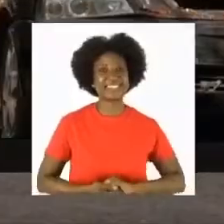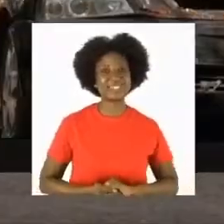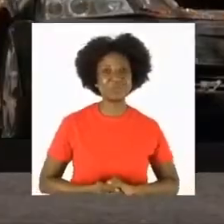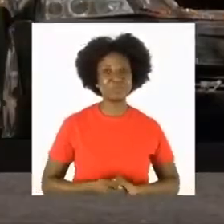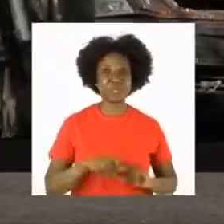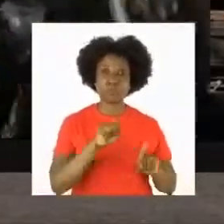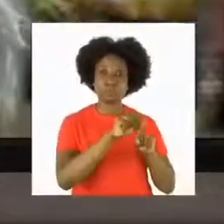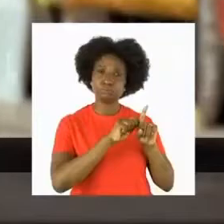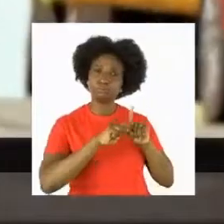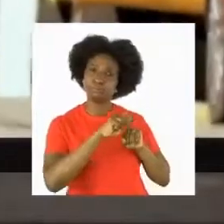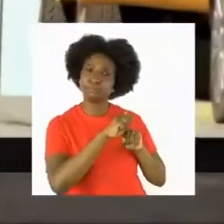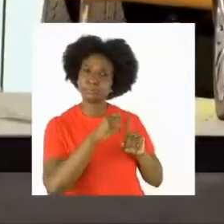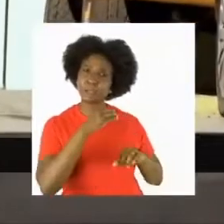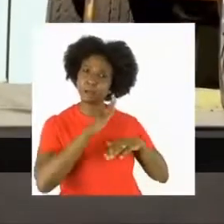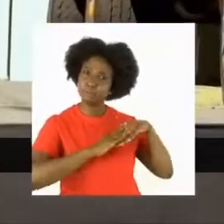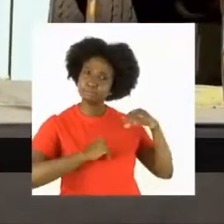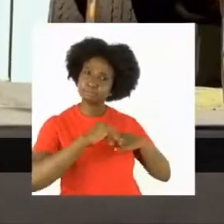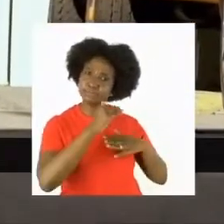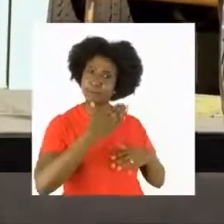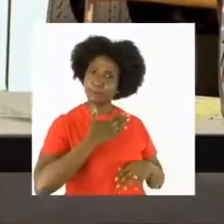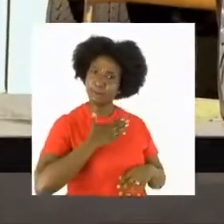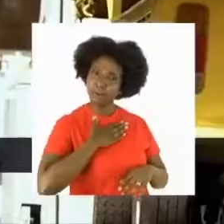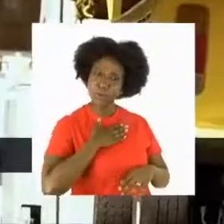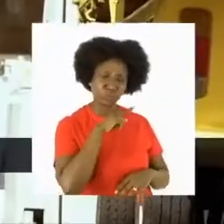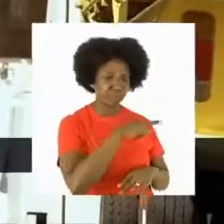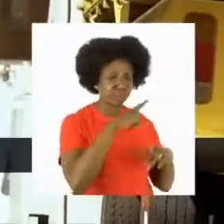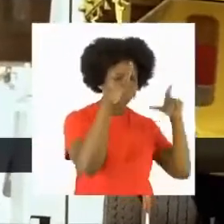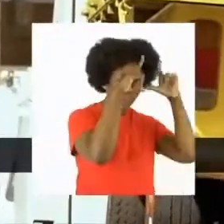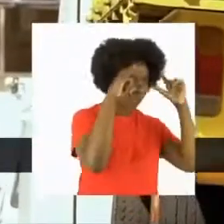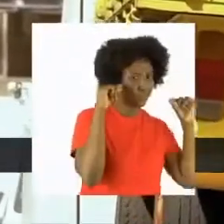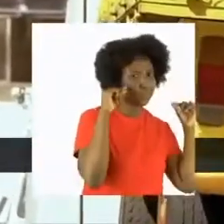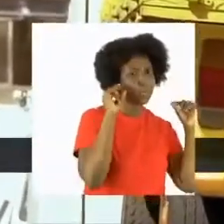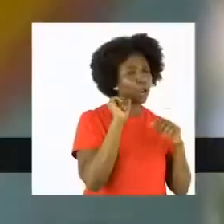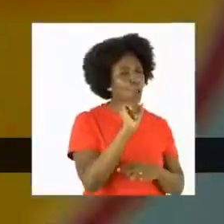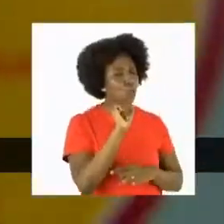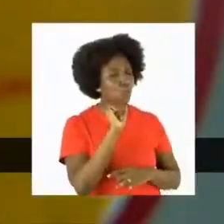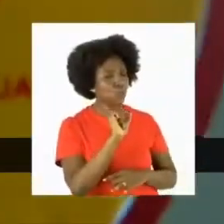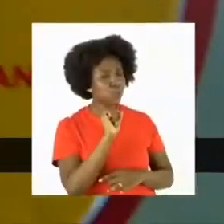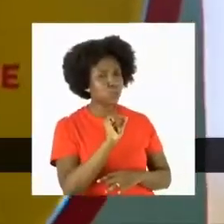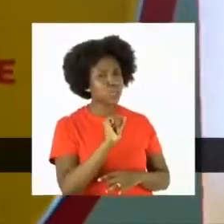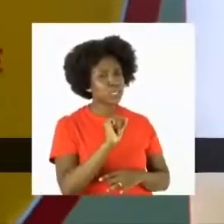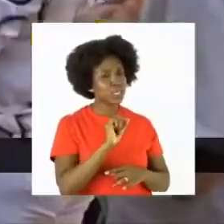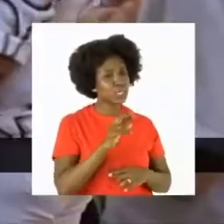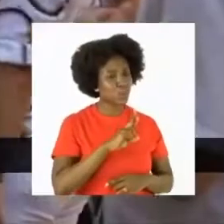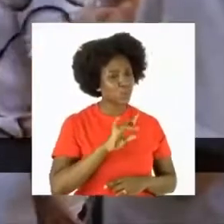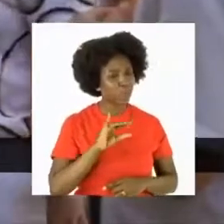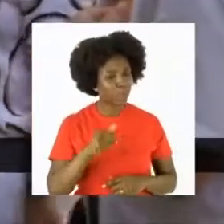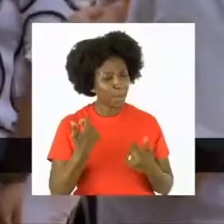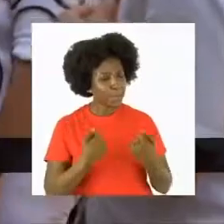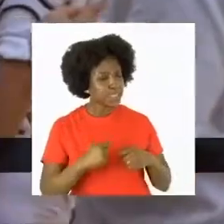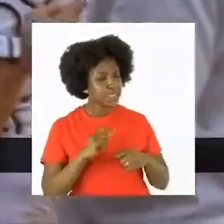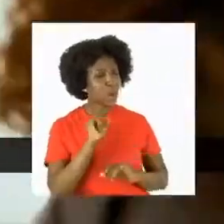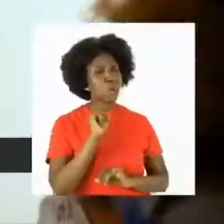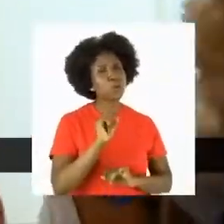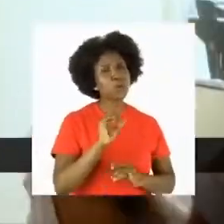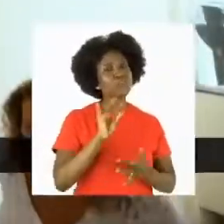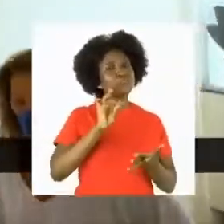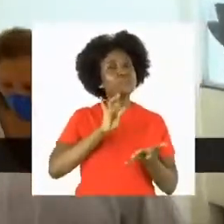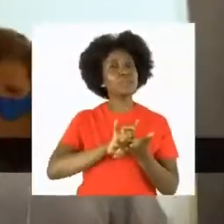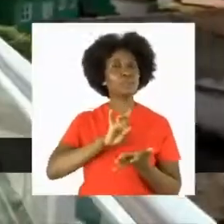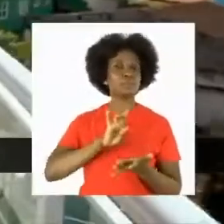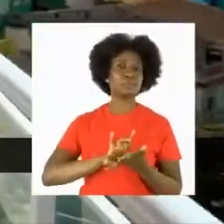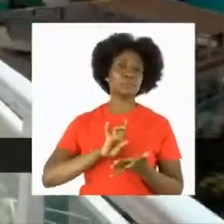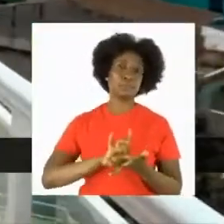Sou assistente social. Você é enfermeira. E o que essa cidade está precisando é realmente